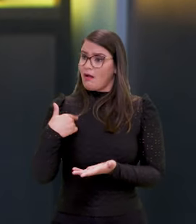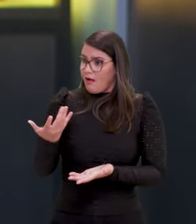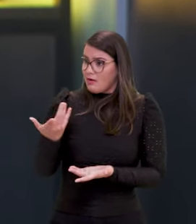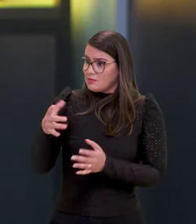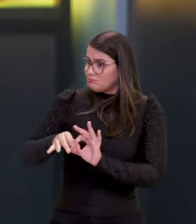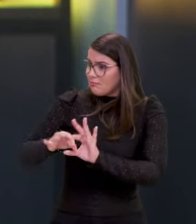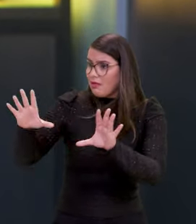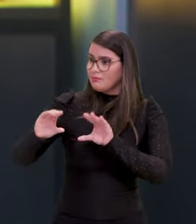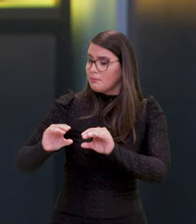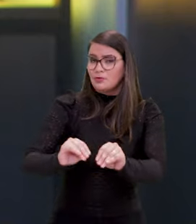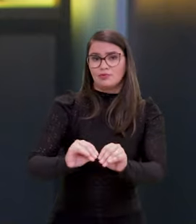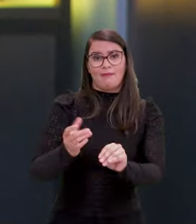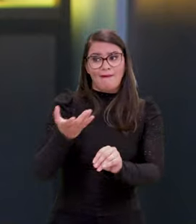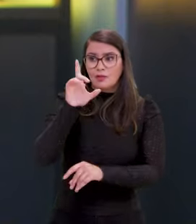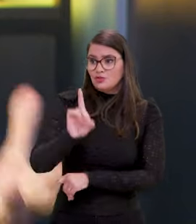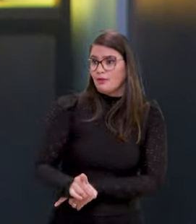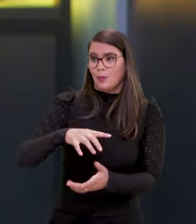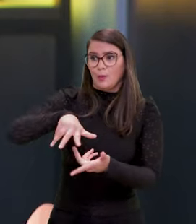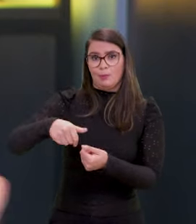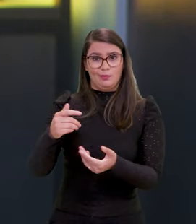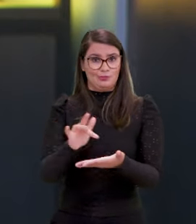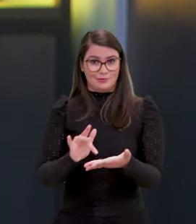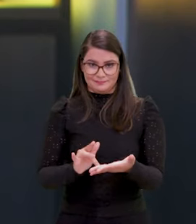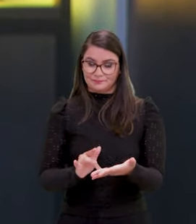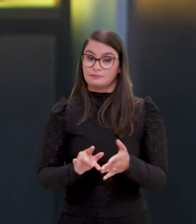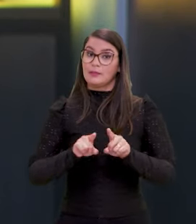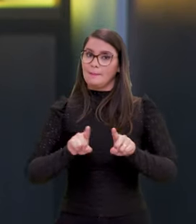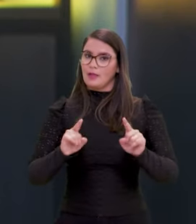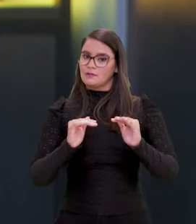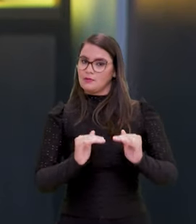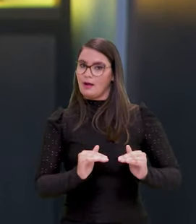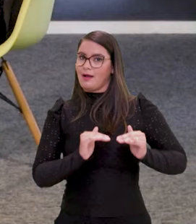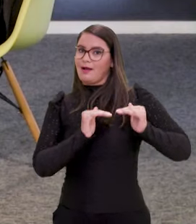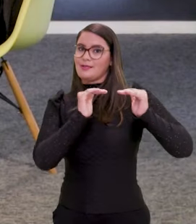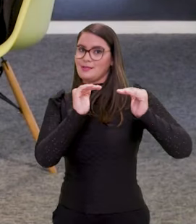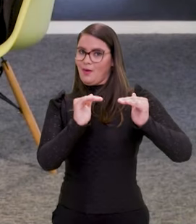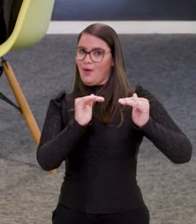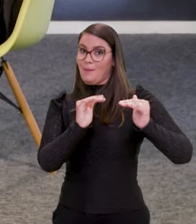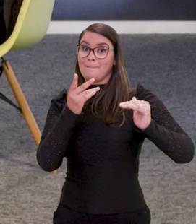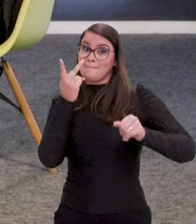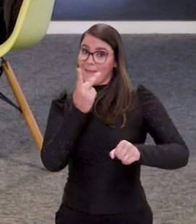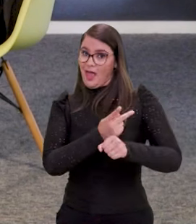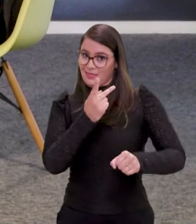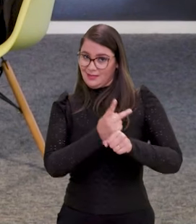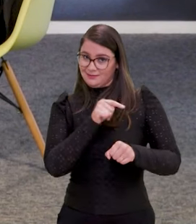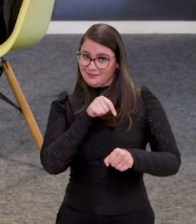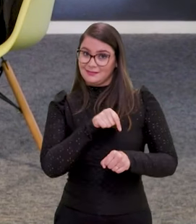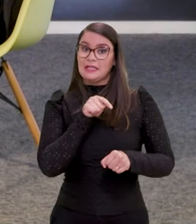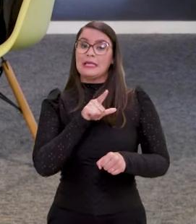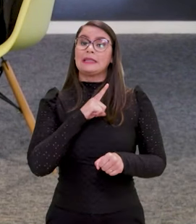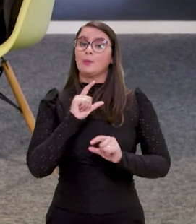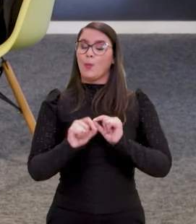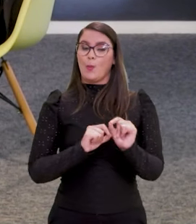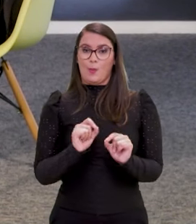quer, que ele exerça plenamente seus direitos no mundo digital. Quando ele sobe um pouquinho de nível, ele passa para o prata. O prata,